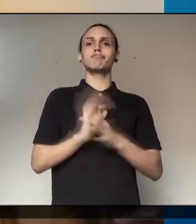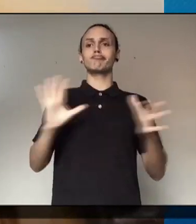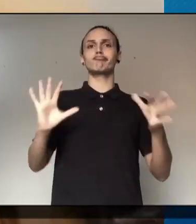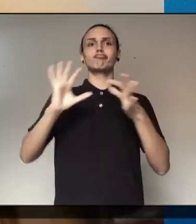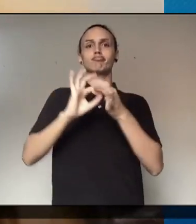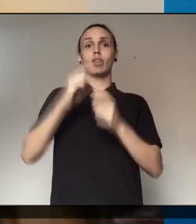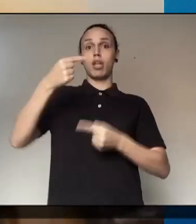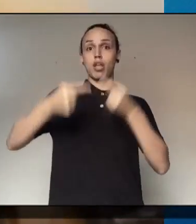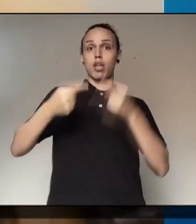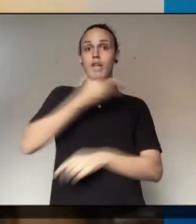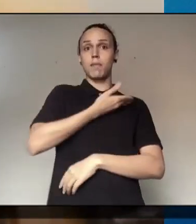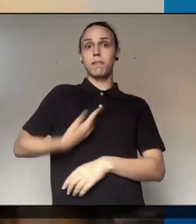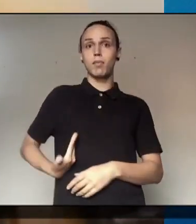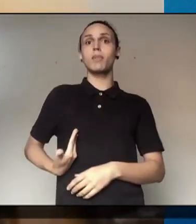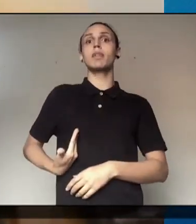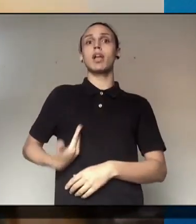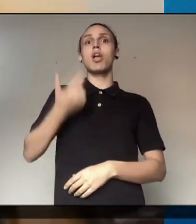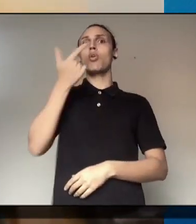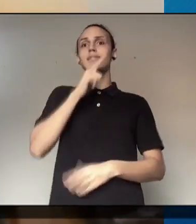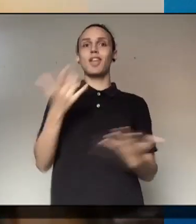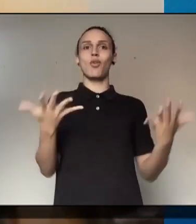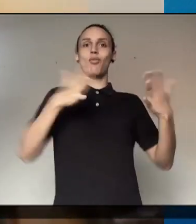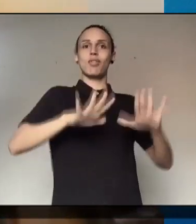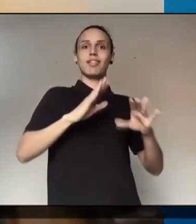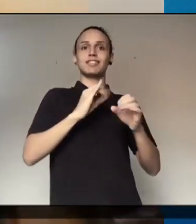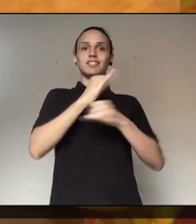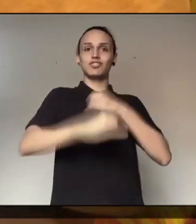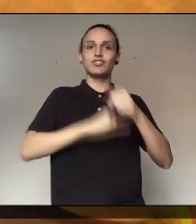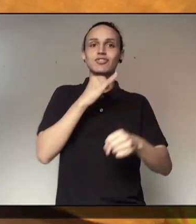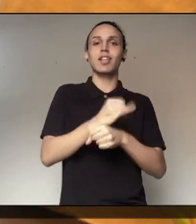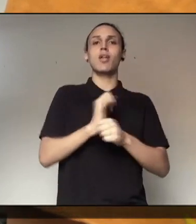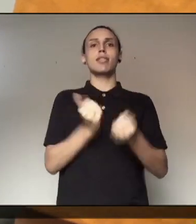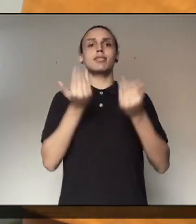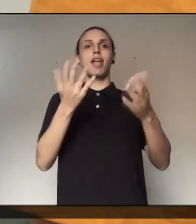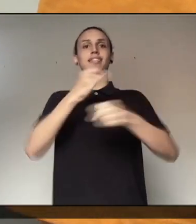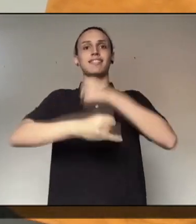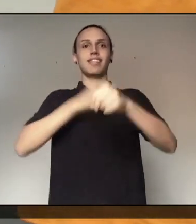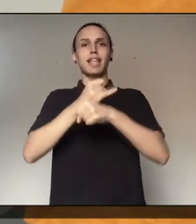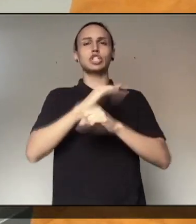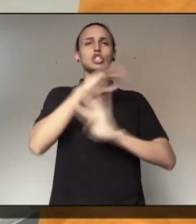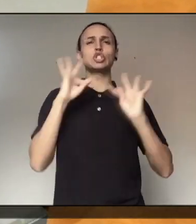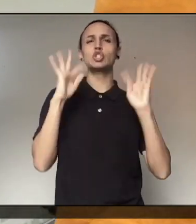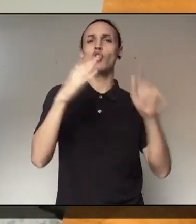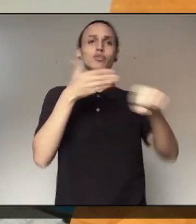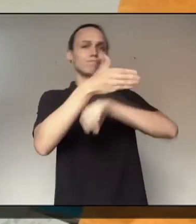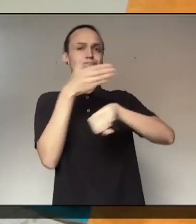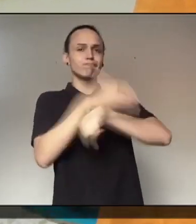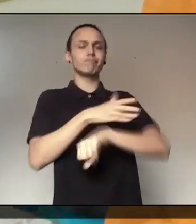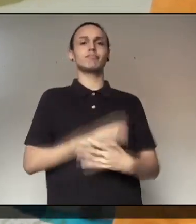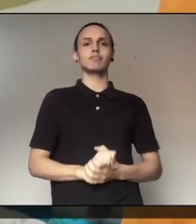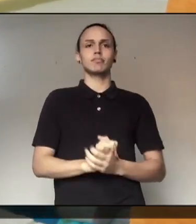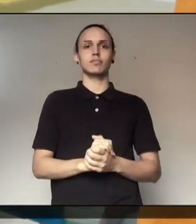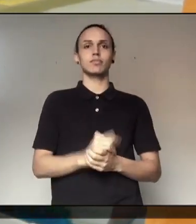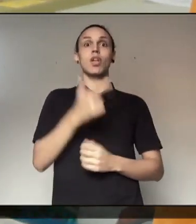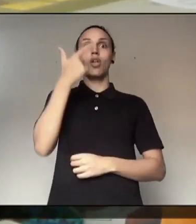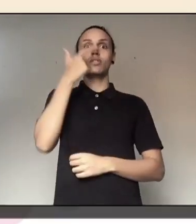forma articulada as políticas públicas, fazer inclusão digital dos estudantes, universalização do acesso